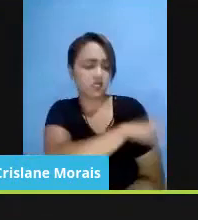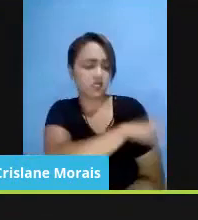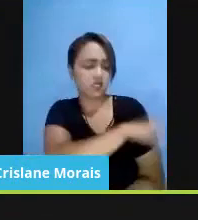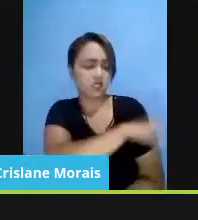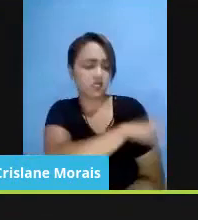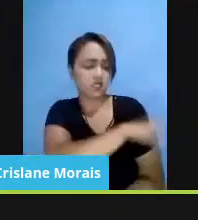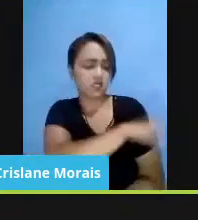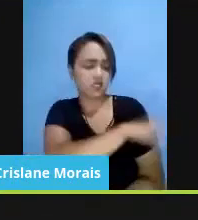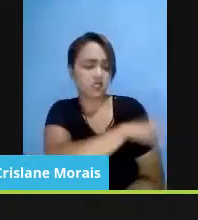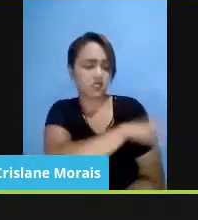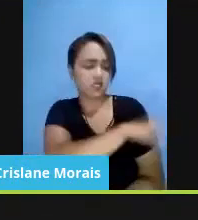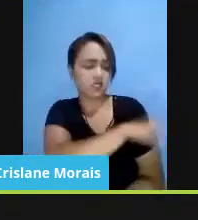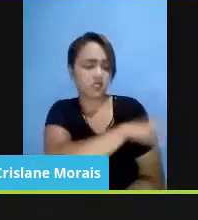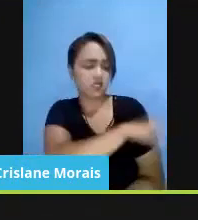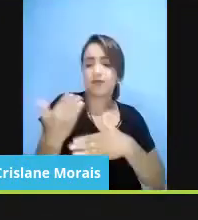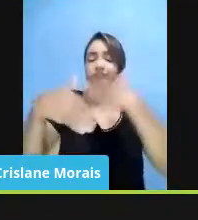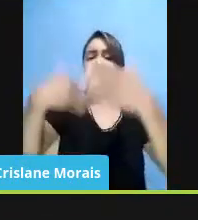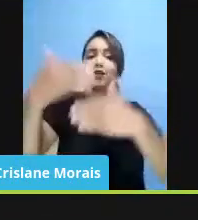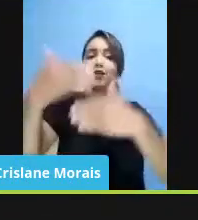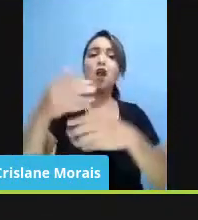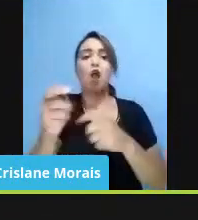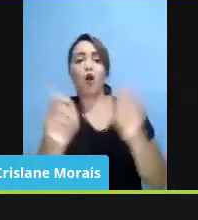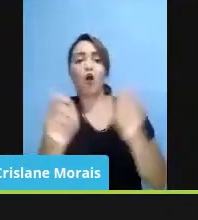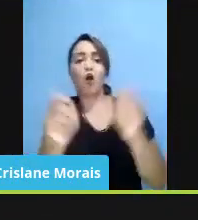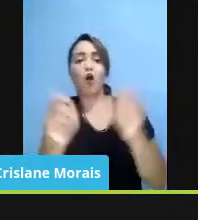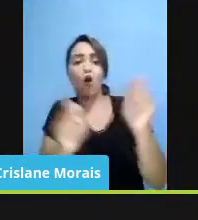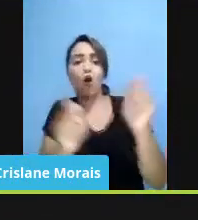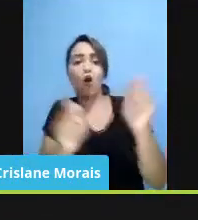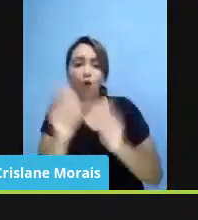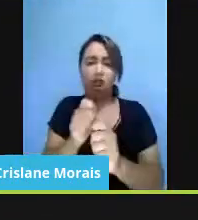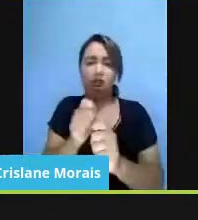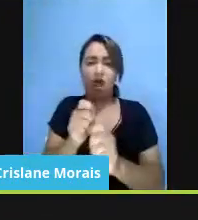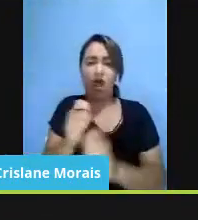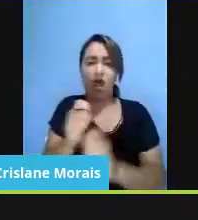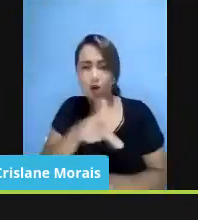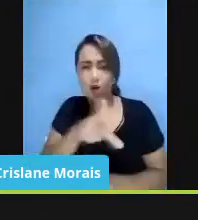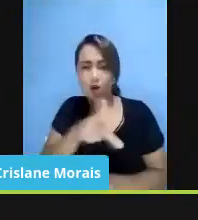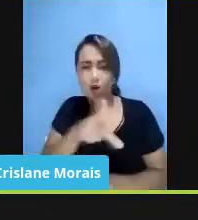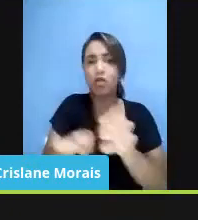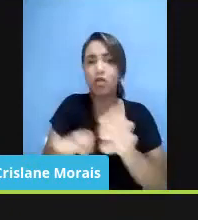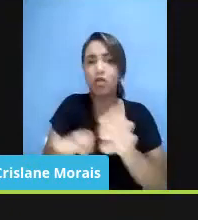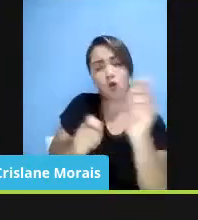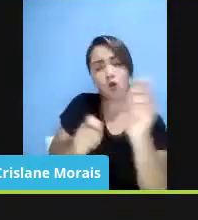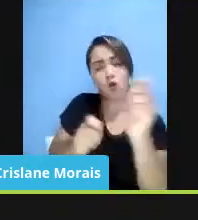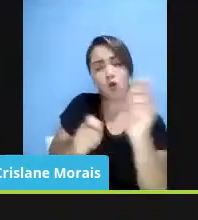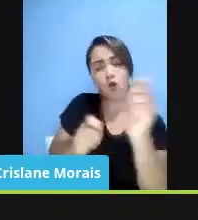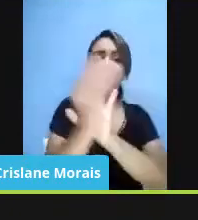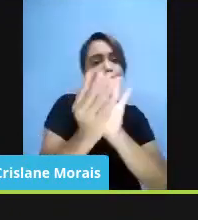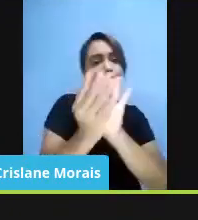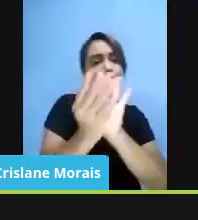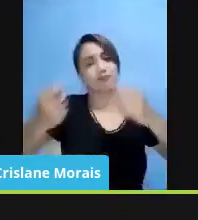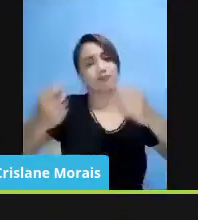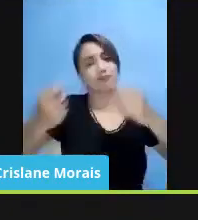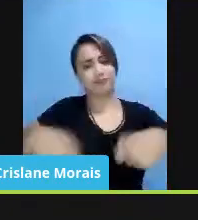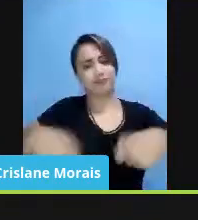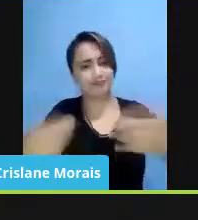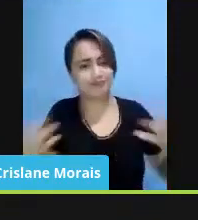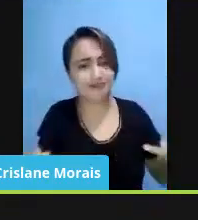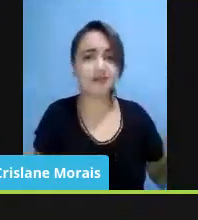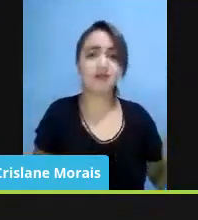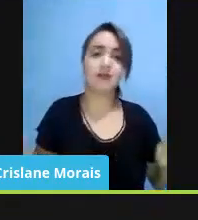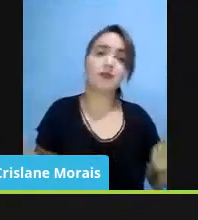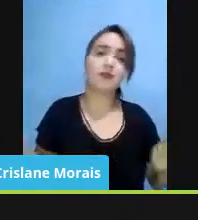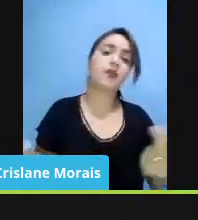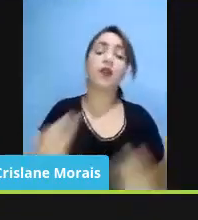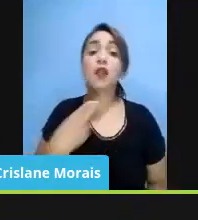processo de controle dos professores e controle do conteúdo, né? A questão de que você não pode, o professor